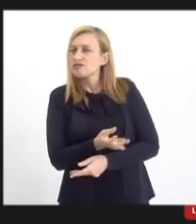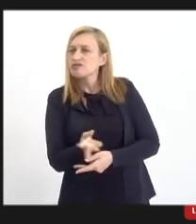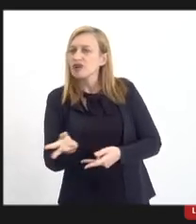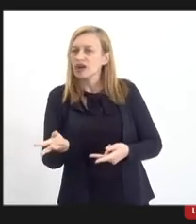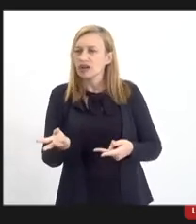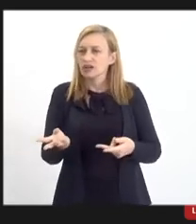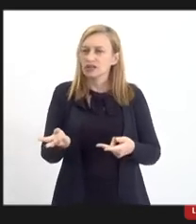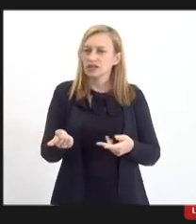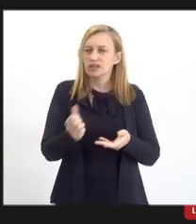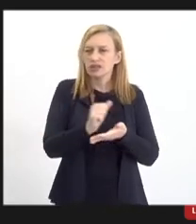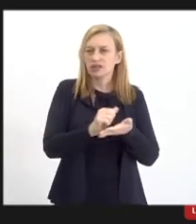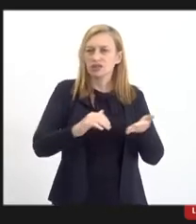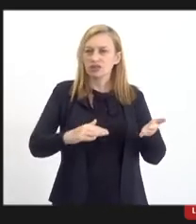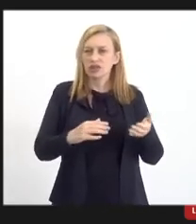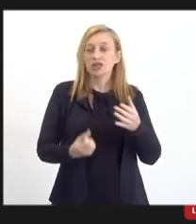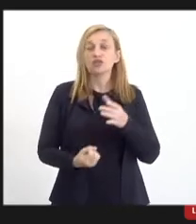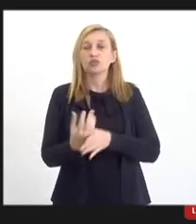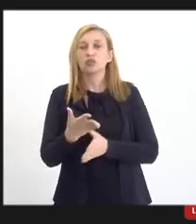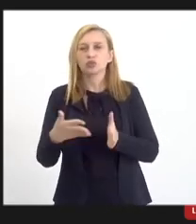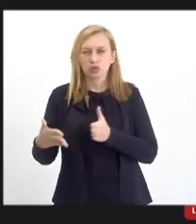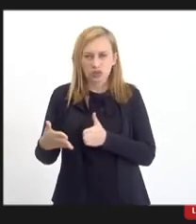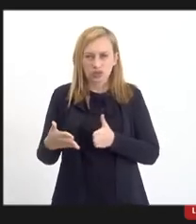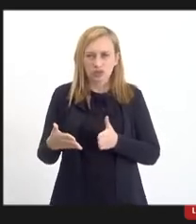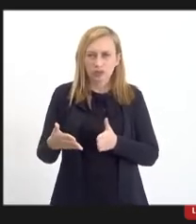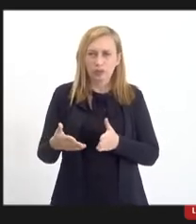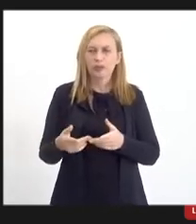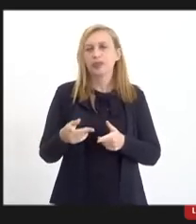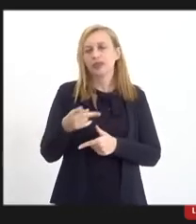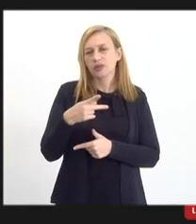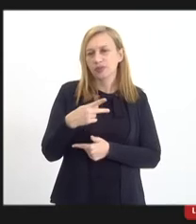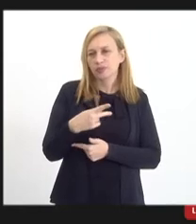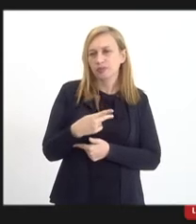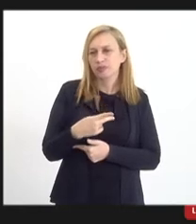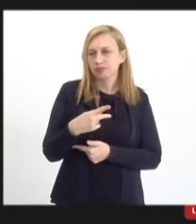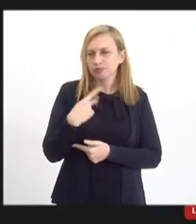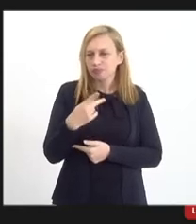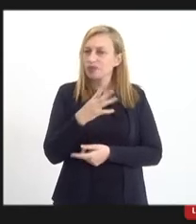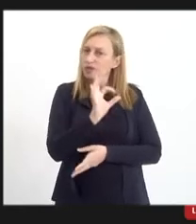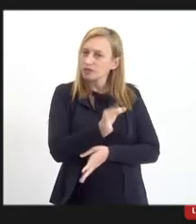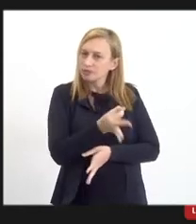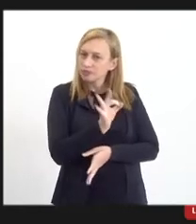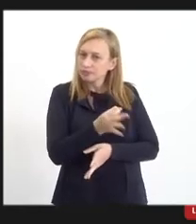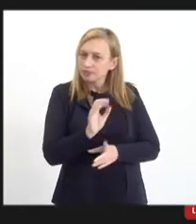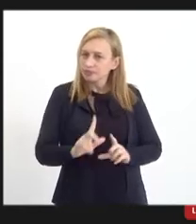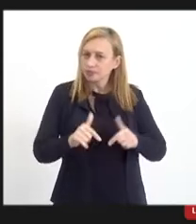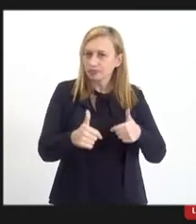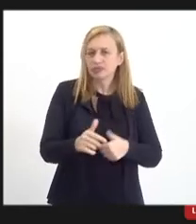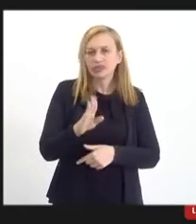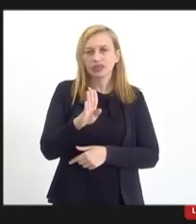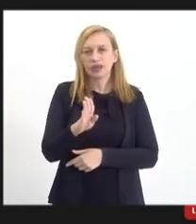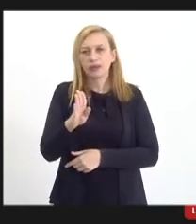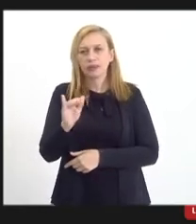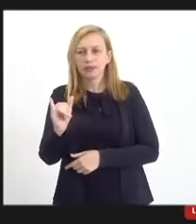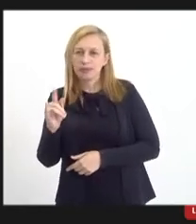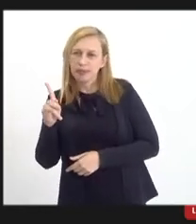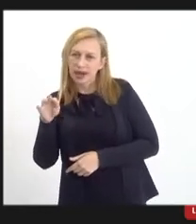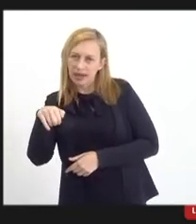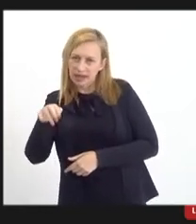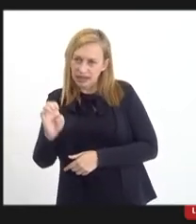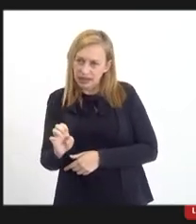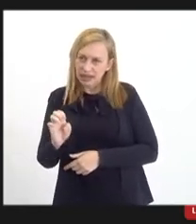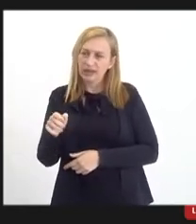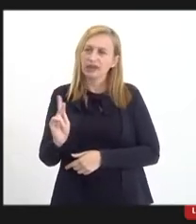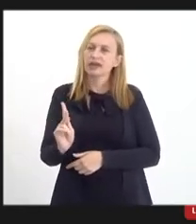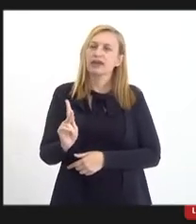produtivas e que dizem respeito, né, justamente a atuação da BIMAC, a atuação